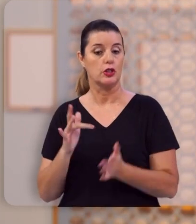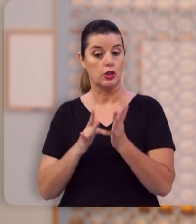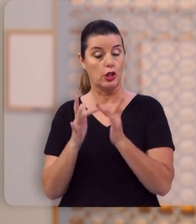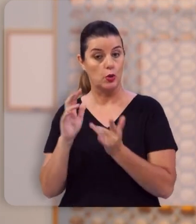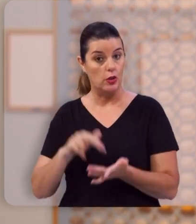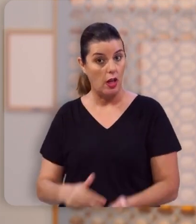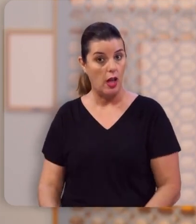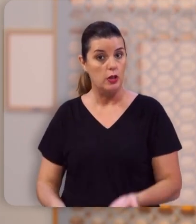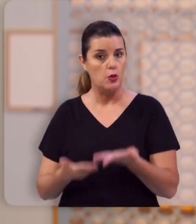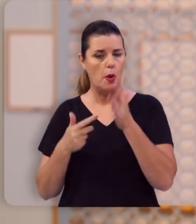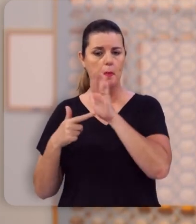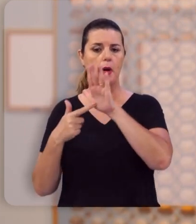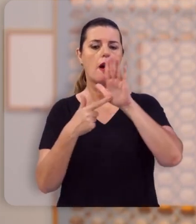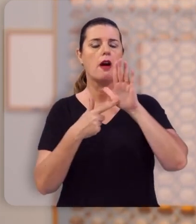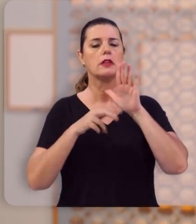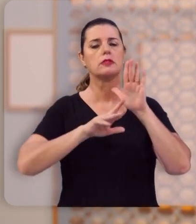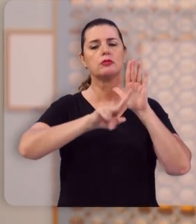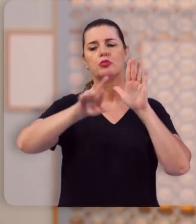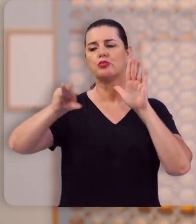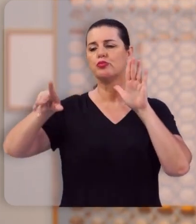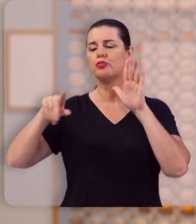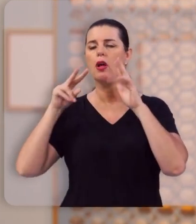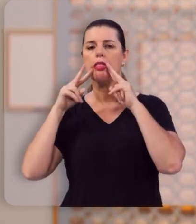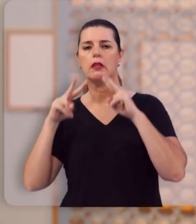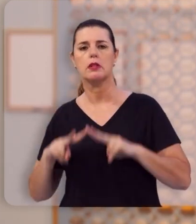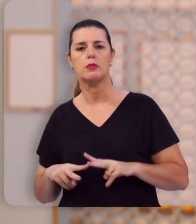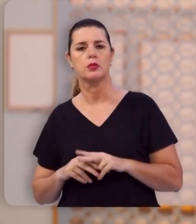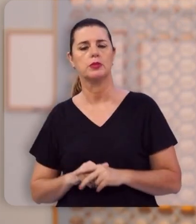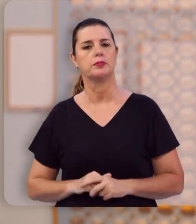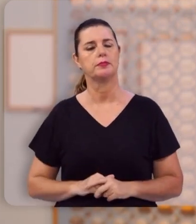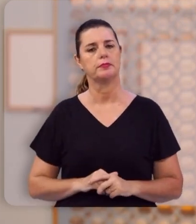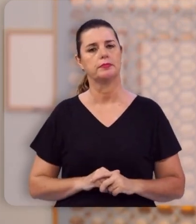ressuscitou e apareceu a várias testemunhas.